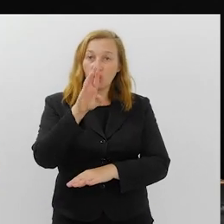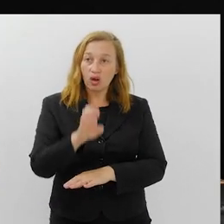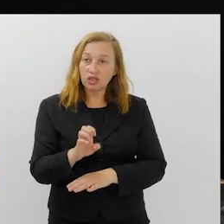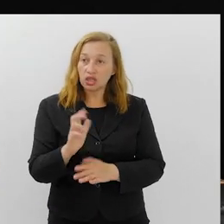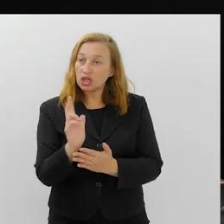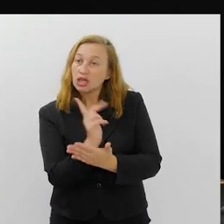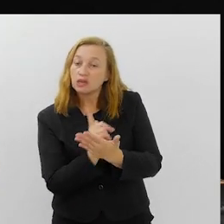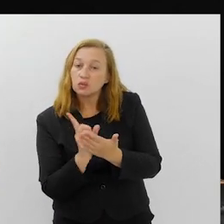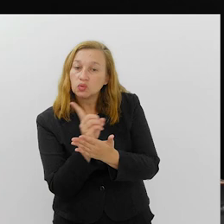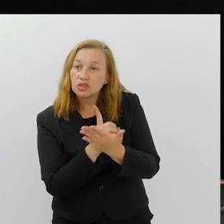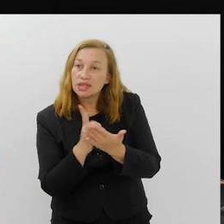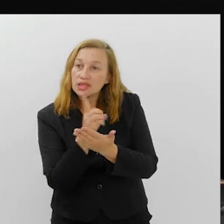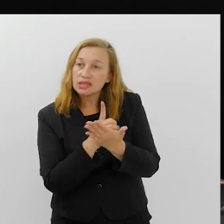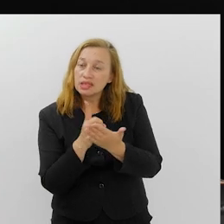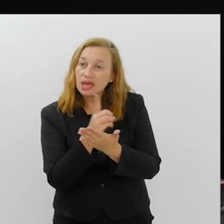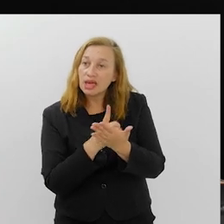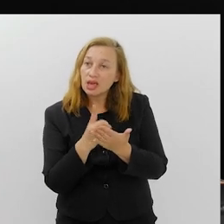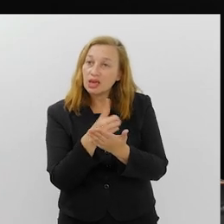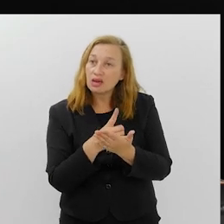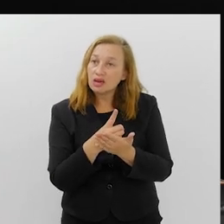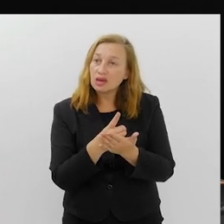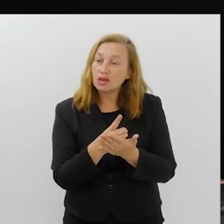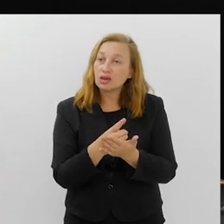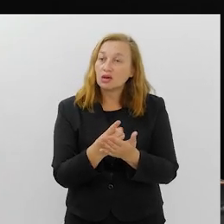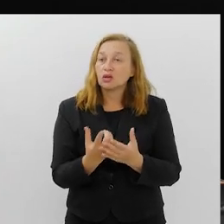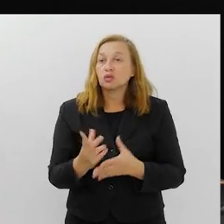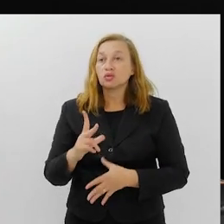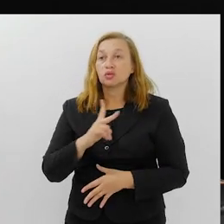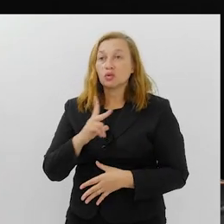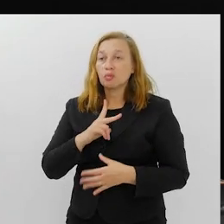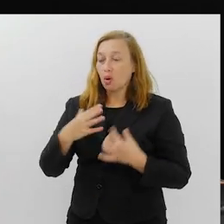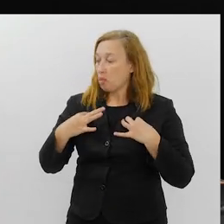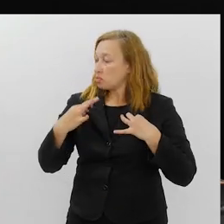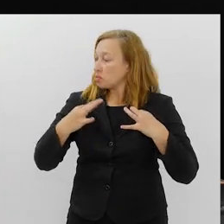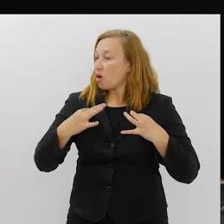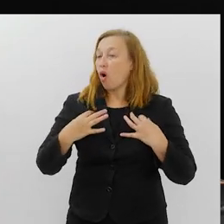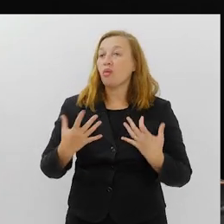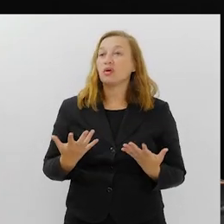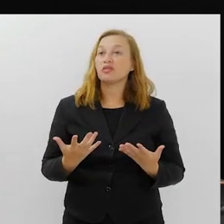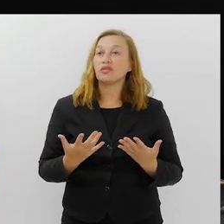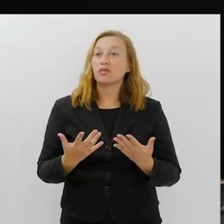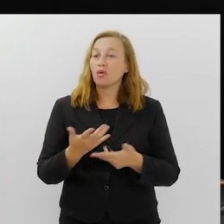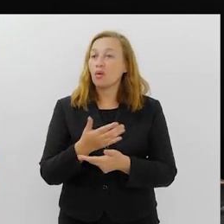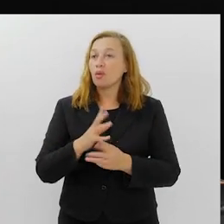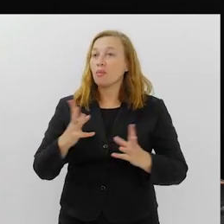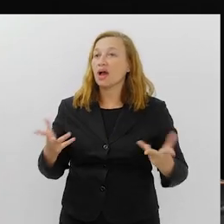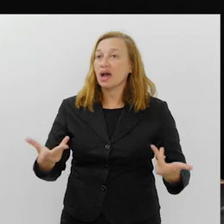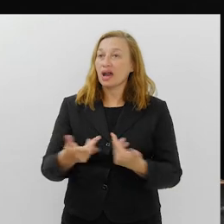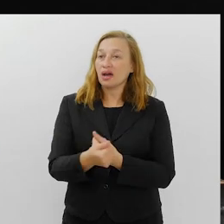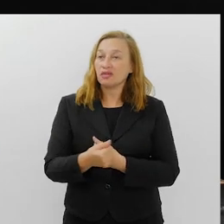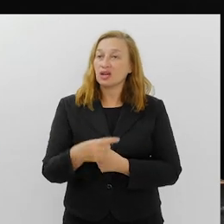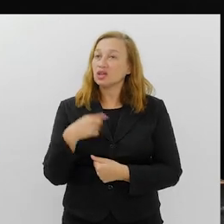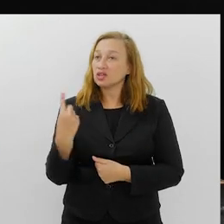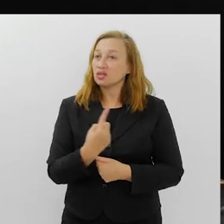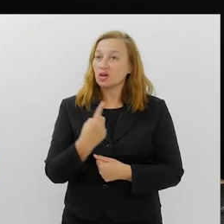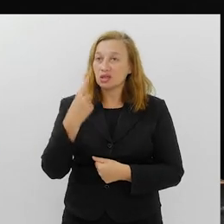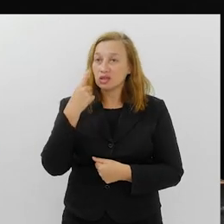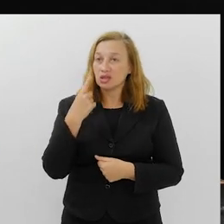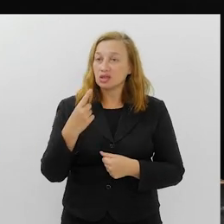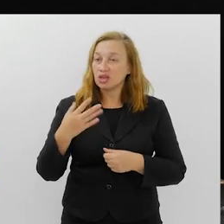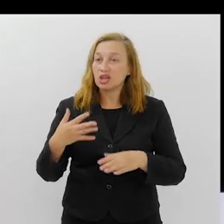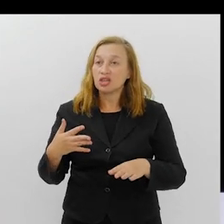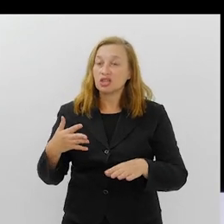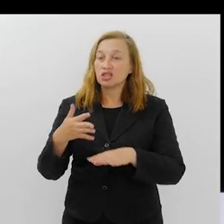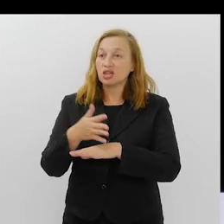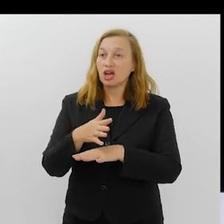os desenhos em cima do próprio terno e isso depois virou uma sublimação e nós viemos com a mala belíssima